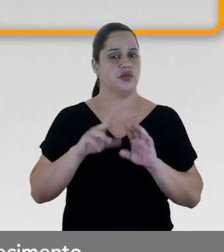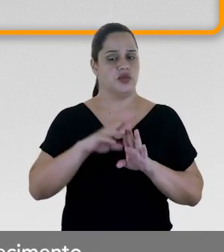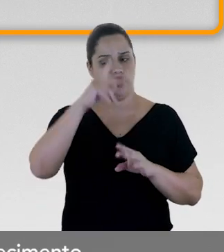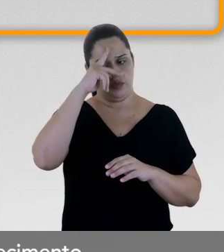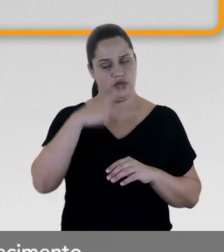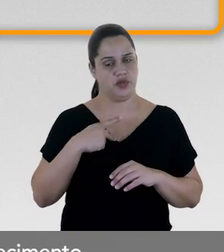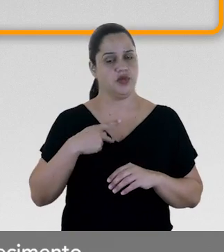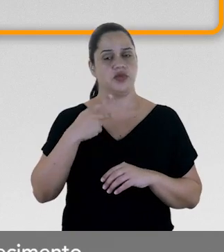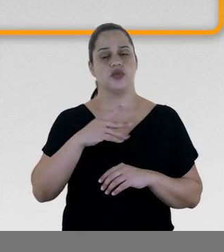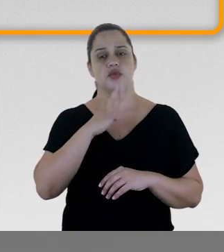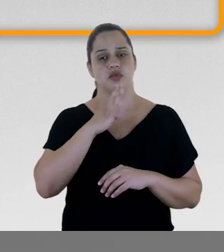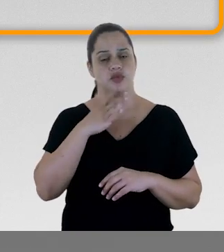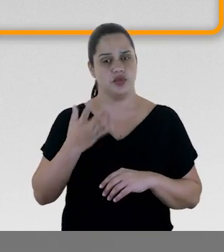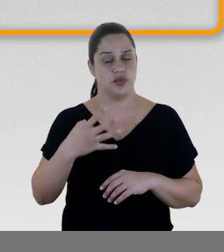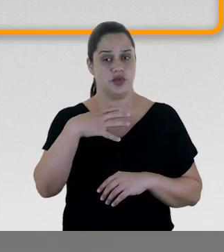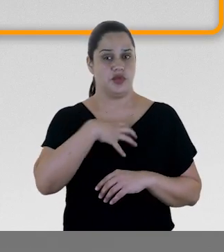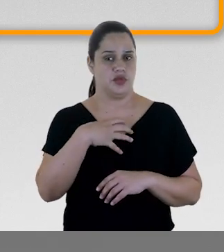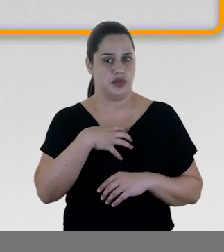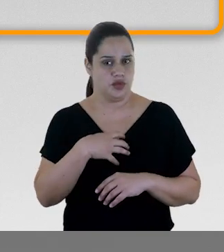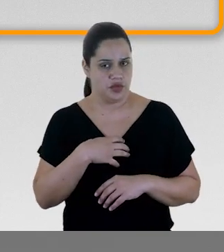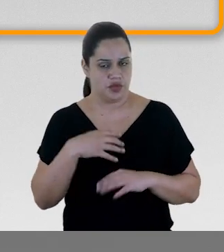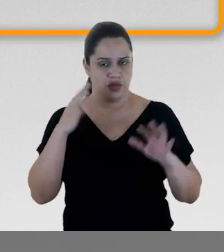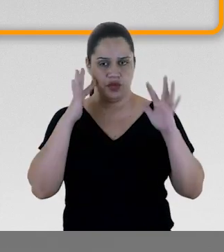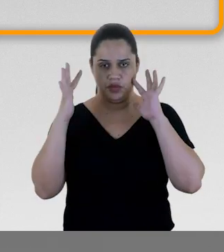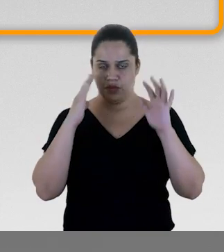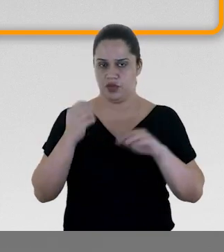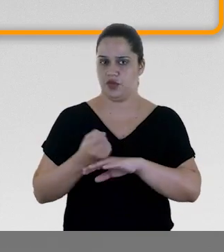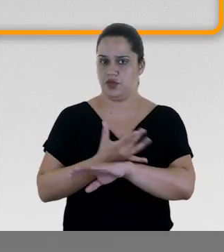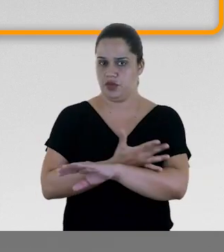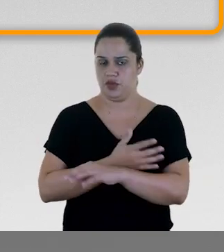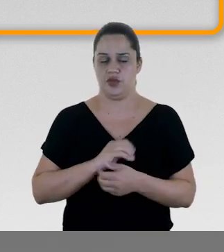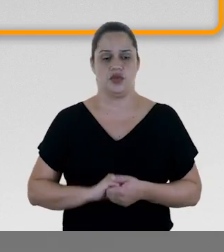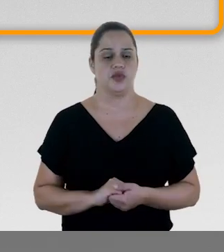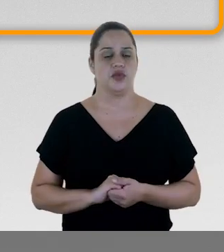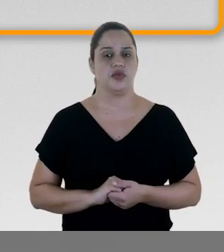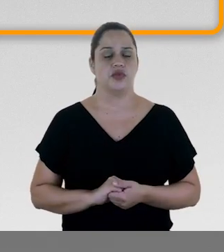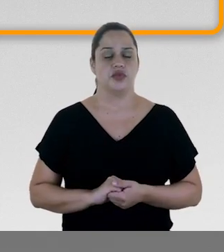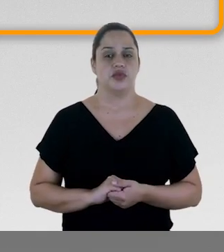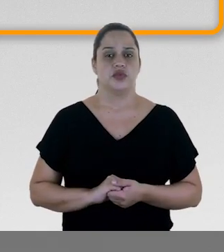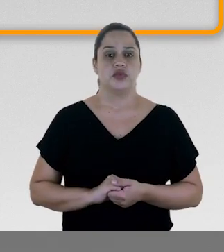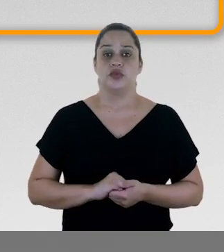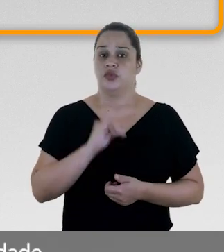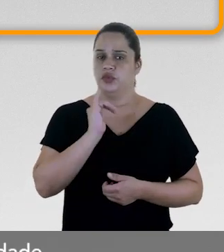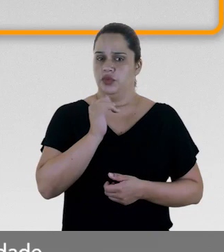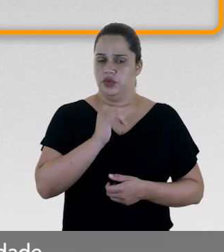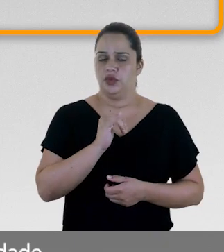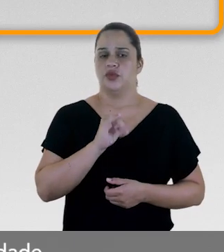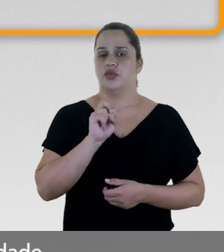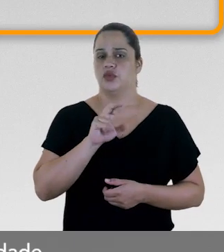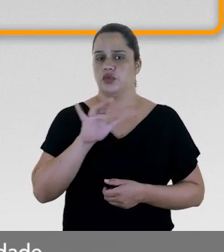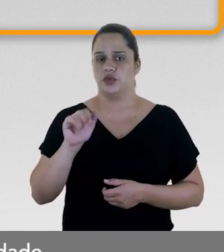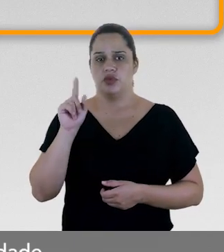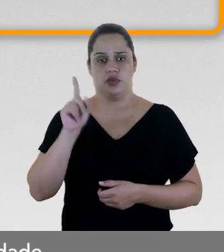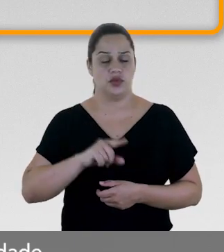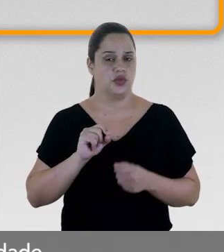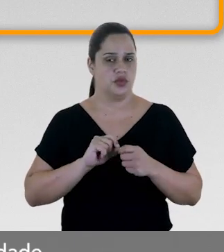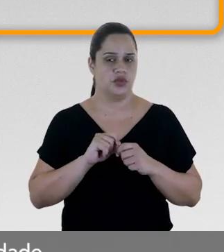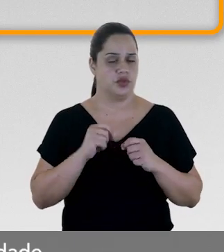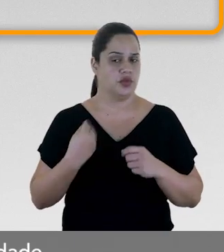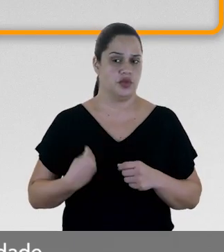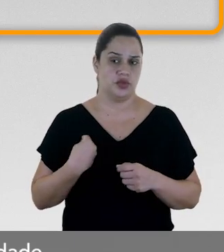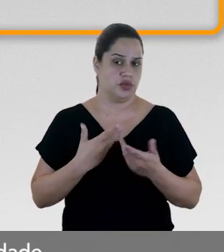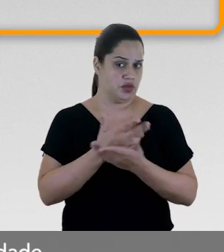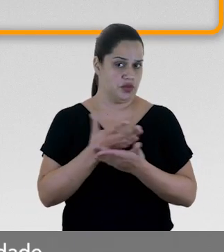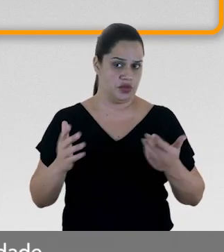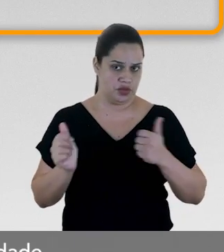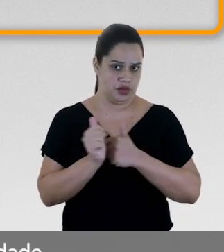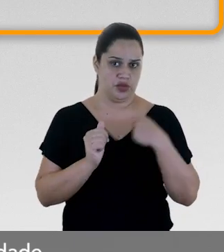autoconhecimento, sentimentos e emoções. Os contos de Sônia Rosa se passam em universos próximos